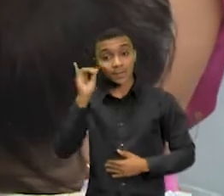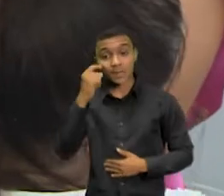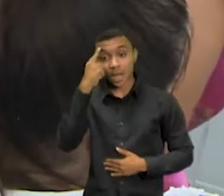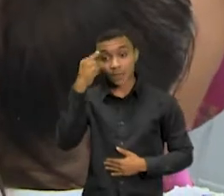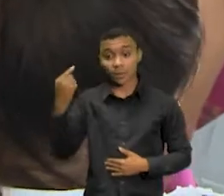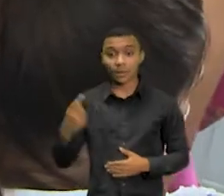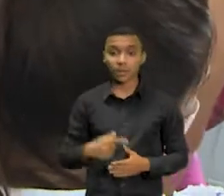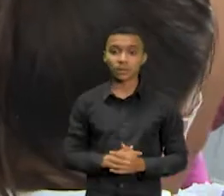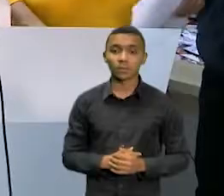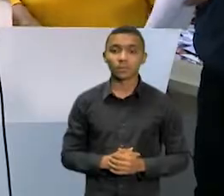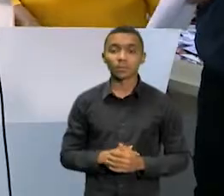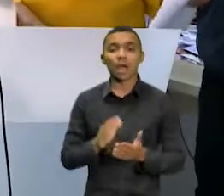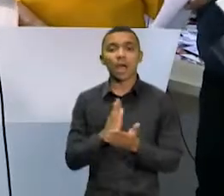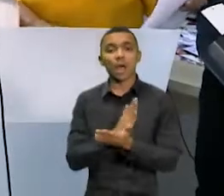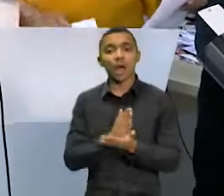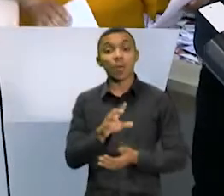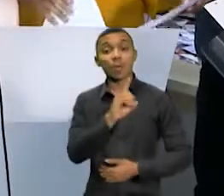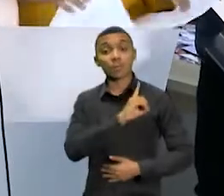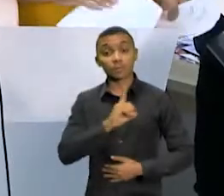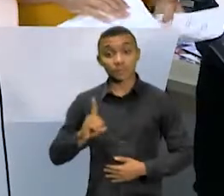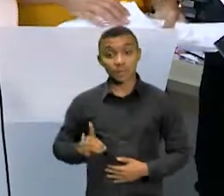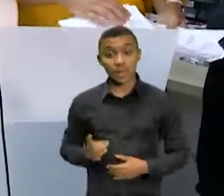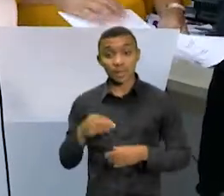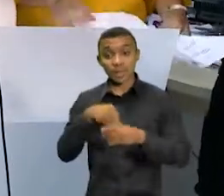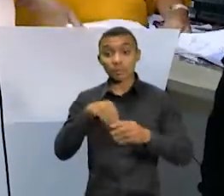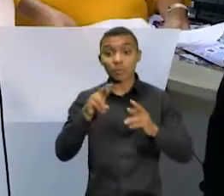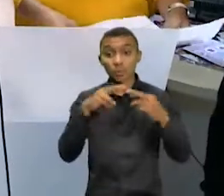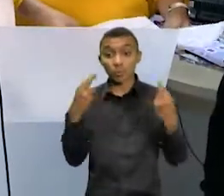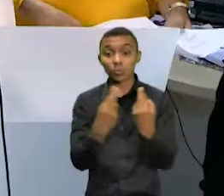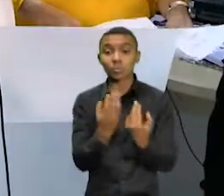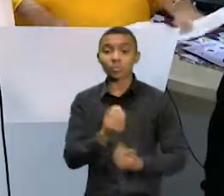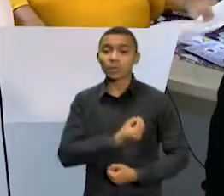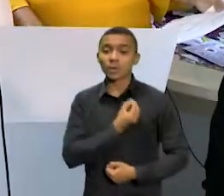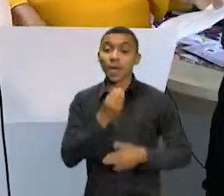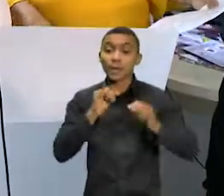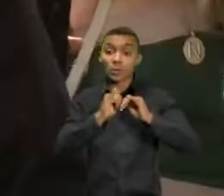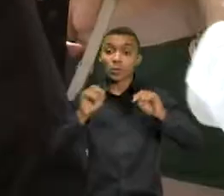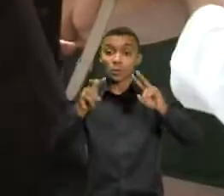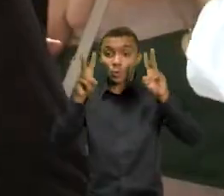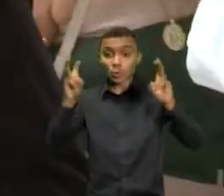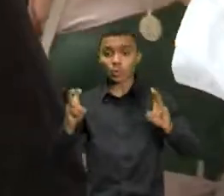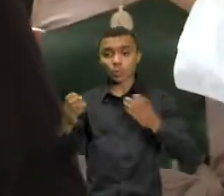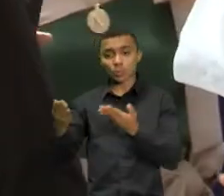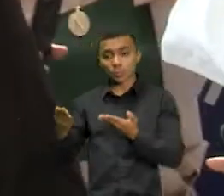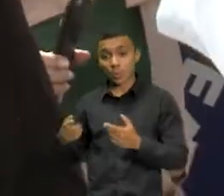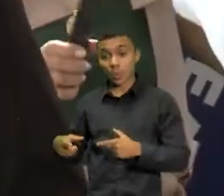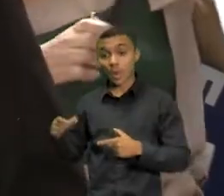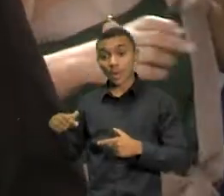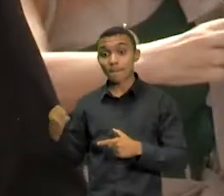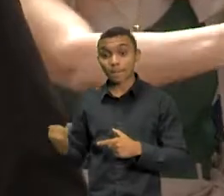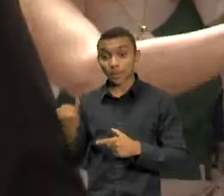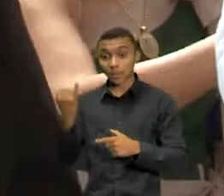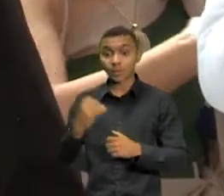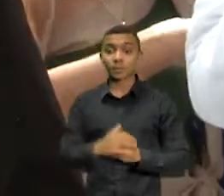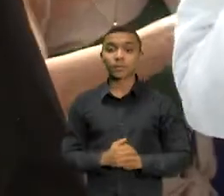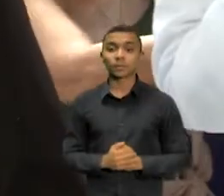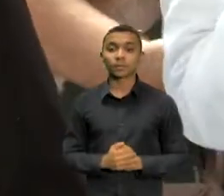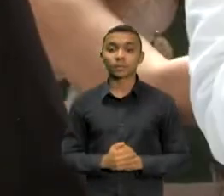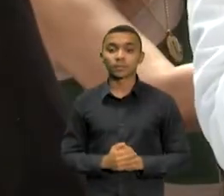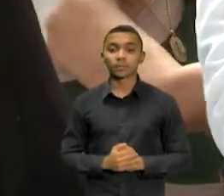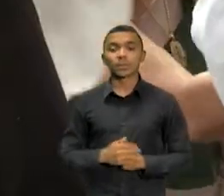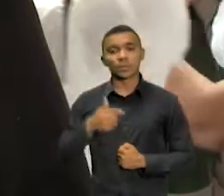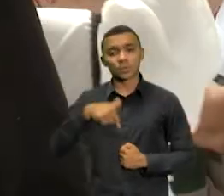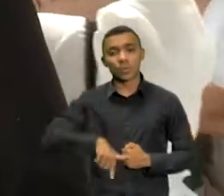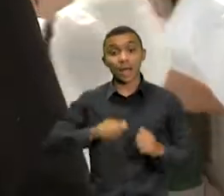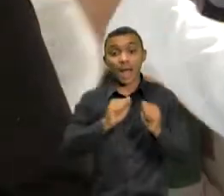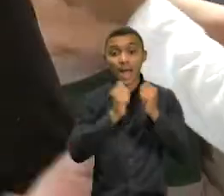estavam presentes também destacaram a atuação e descentralização da Procuradoria. Mais um equipamento que a Assembleia presta,